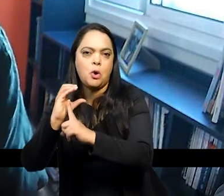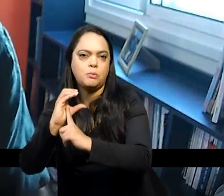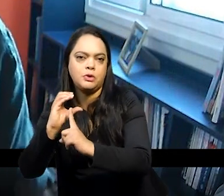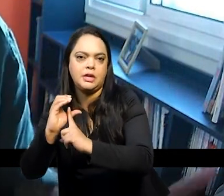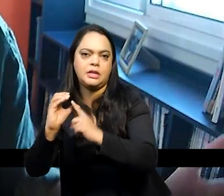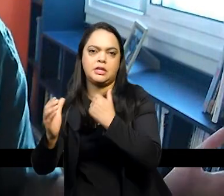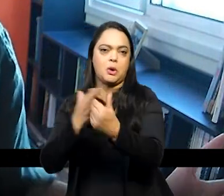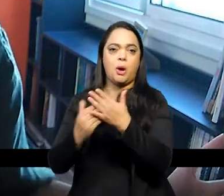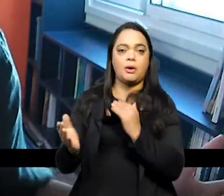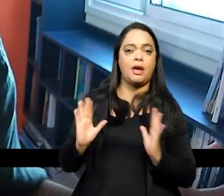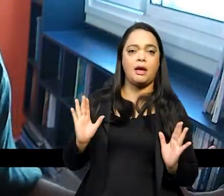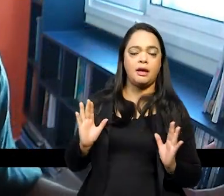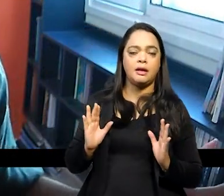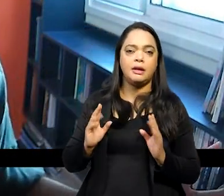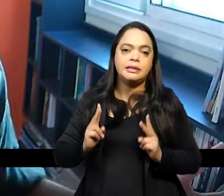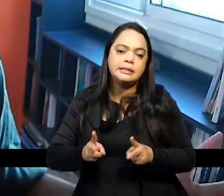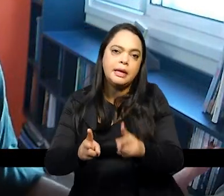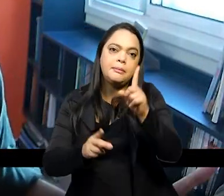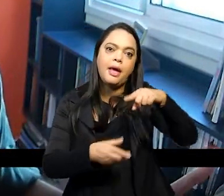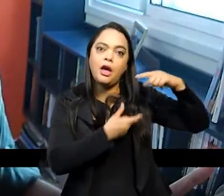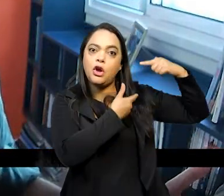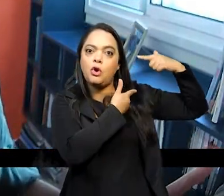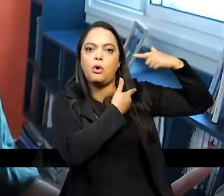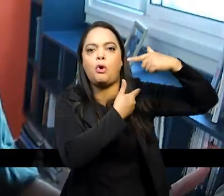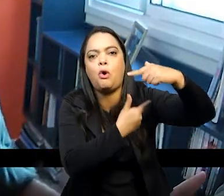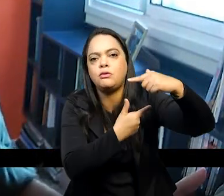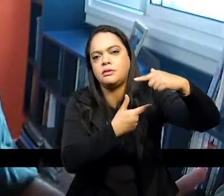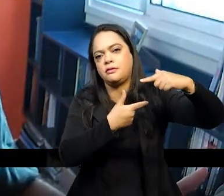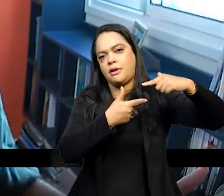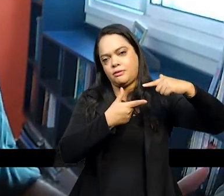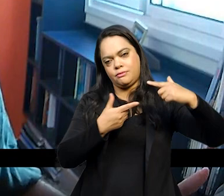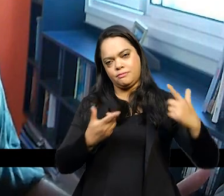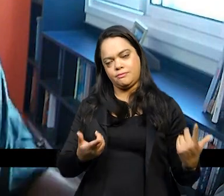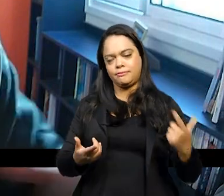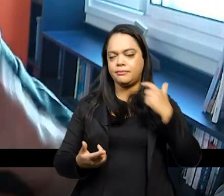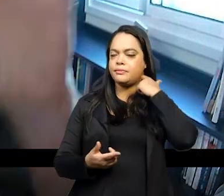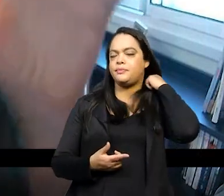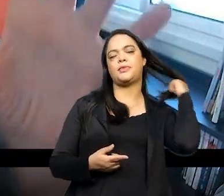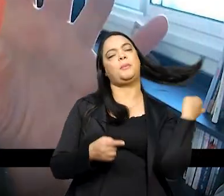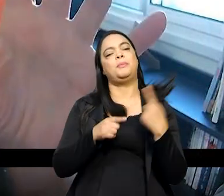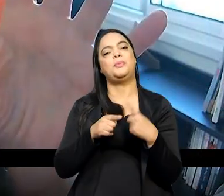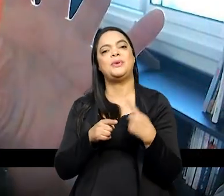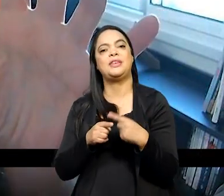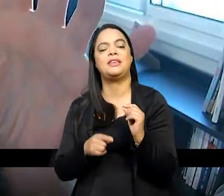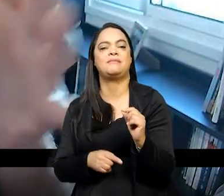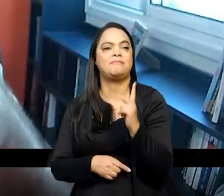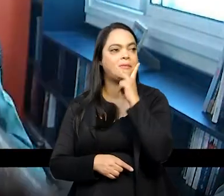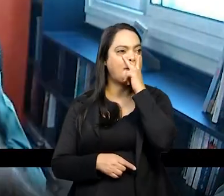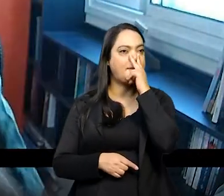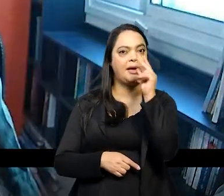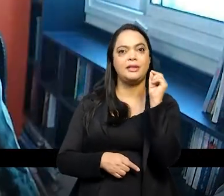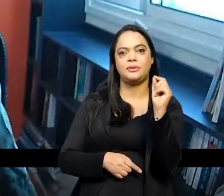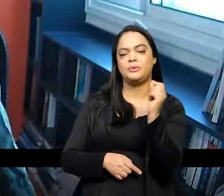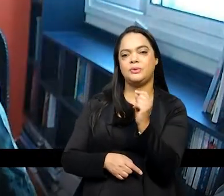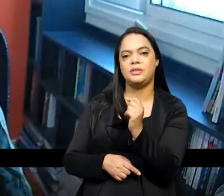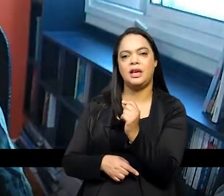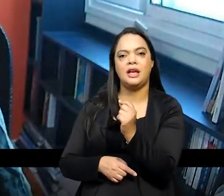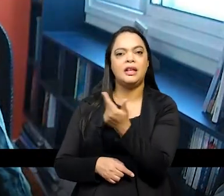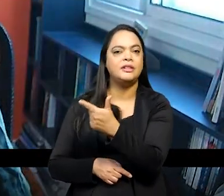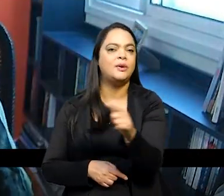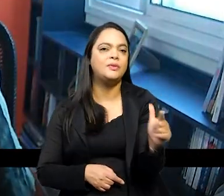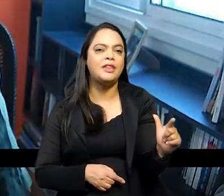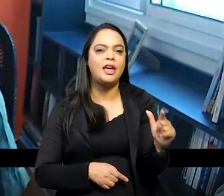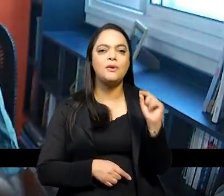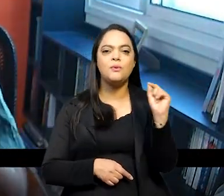sempre uma operação conservadora conservadora em que sentido que não abre a história para uma interpretação